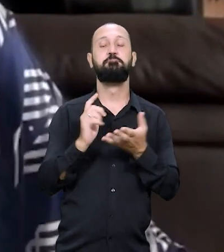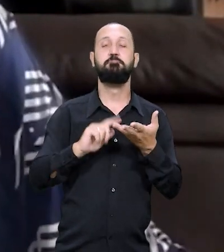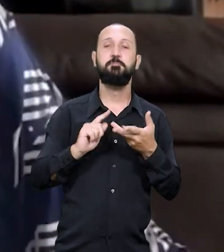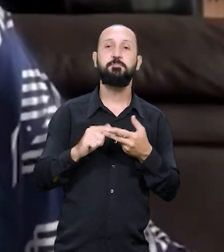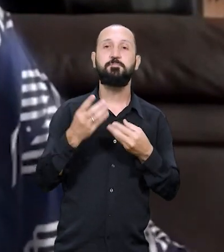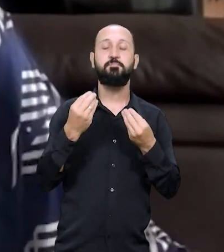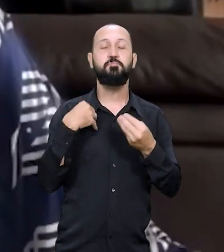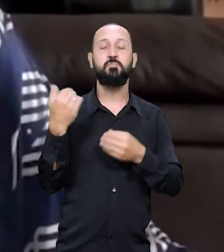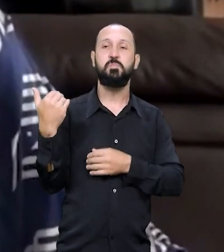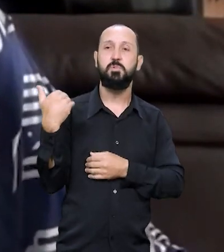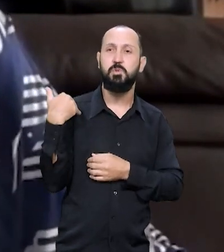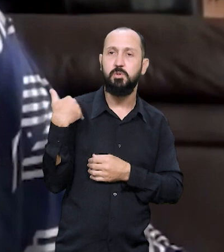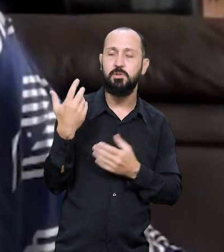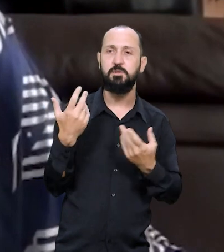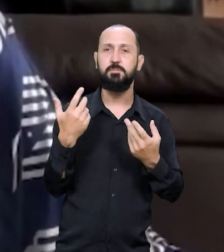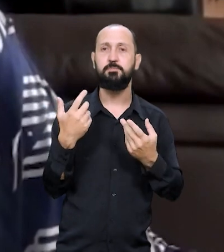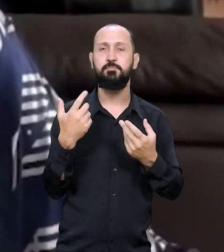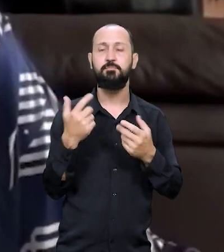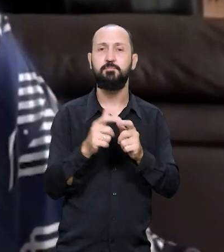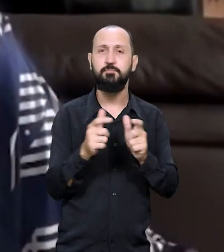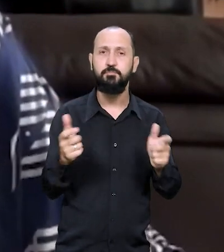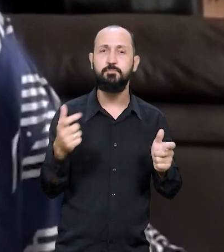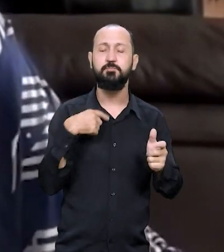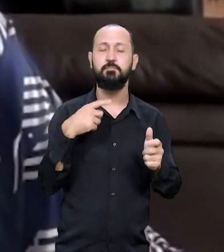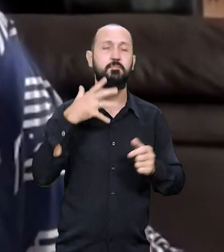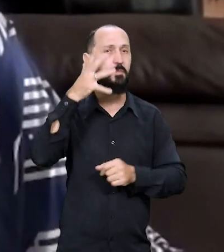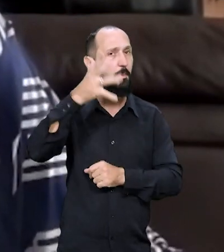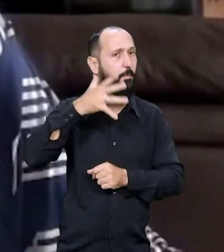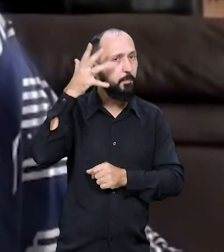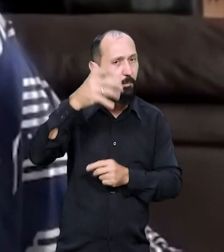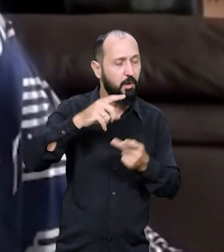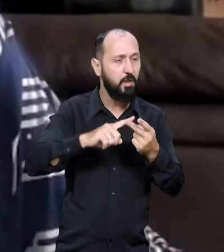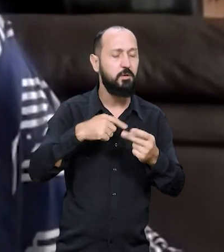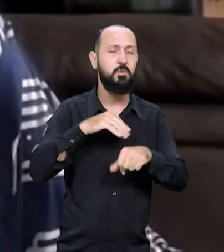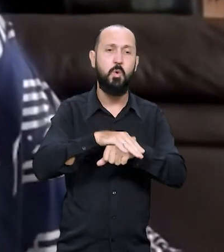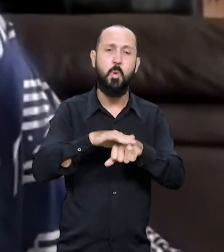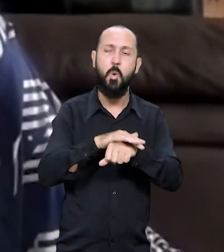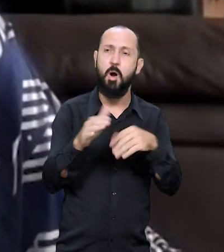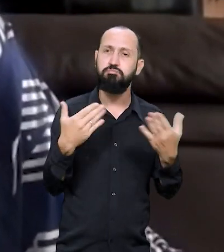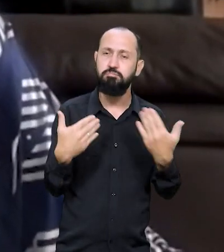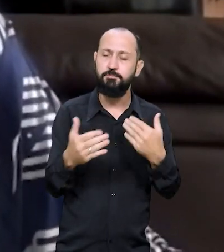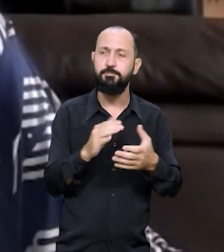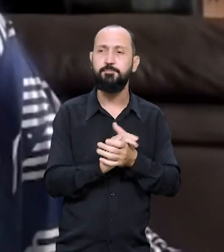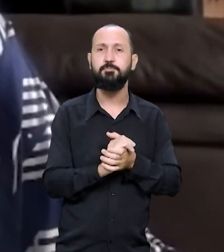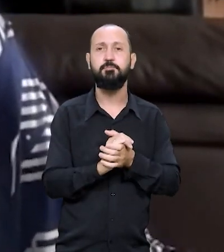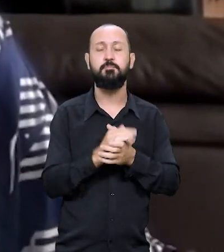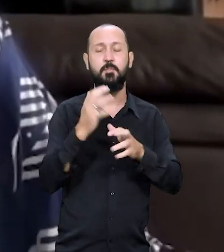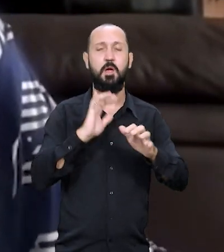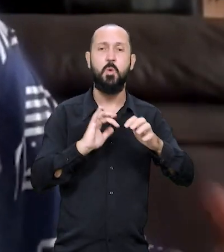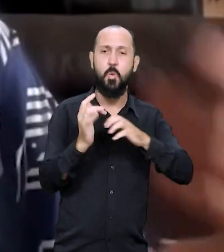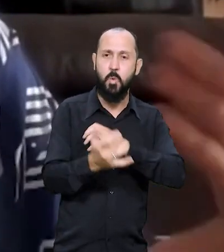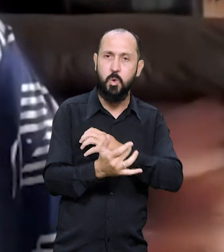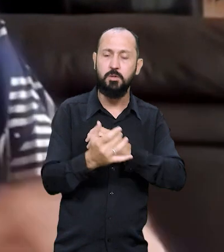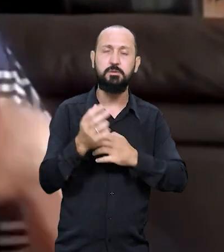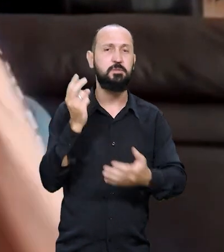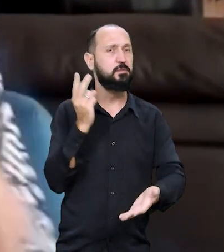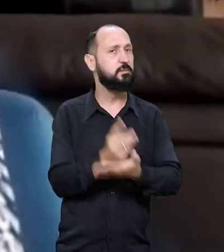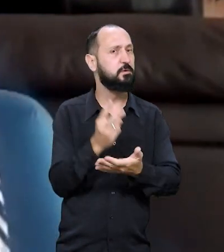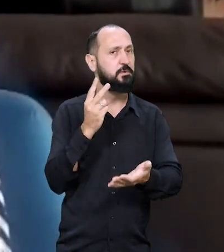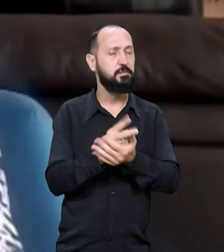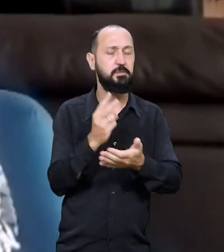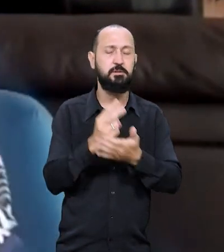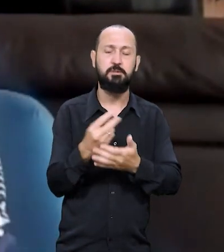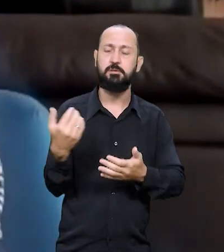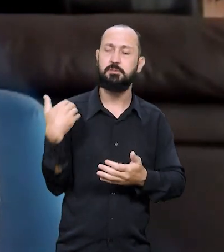muitas pessoas têm me procurado, eu tenho aumentado o número de palestras, rodas de conversa, as minhas redes sociais estão